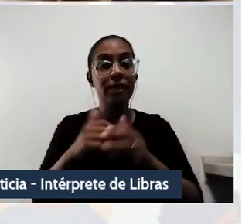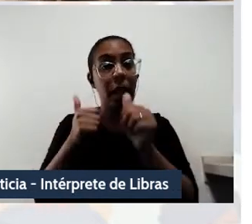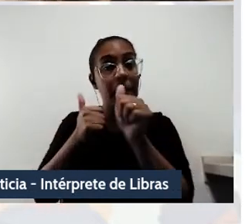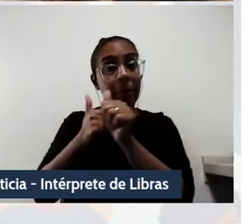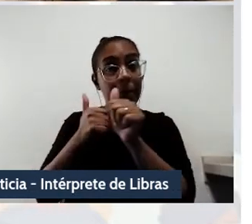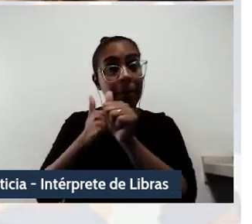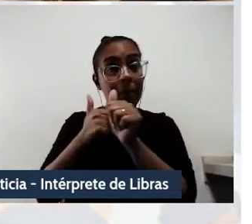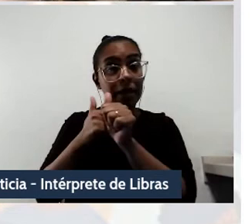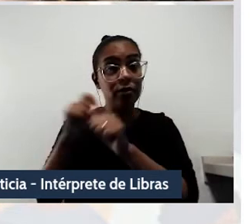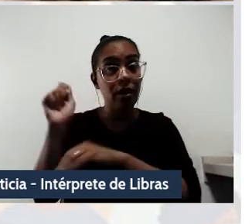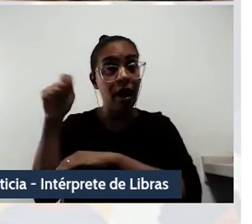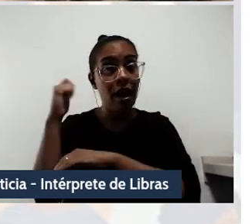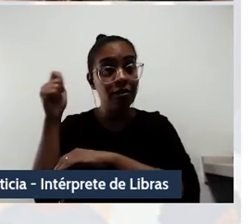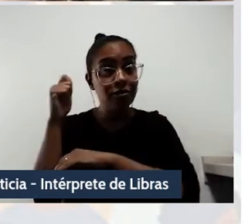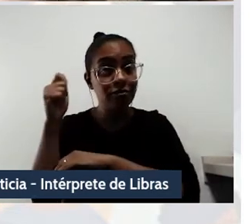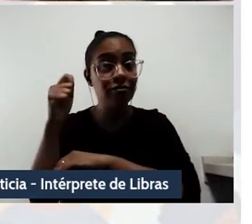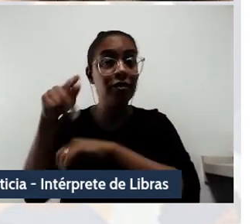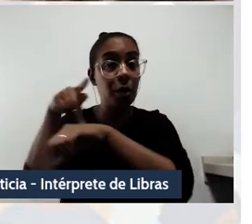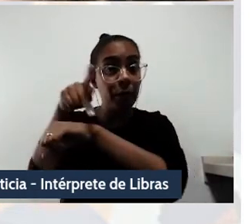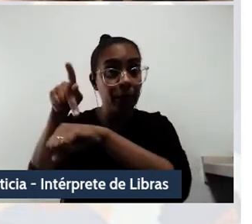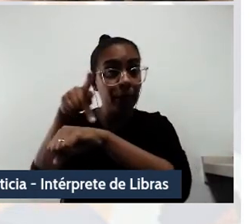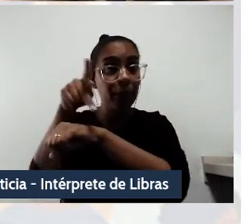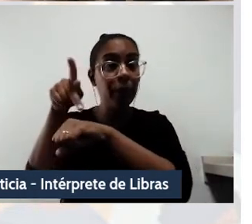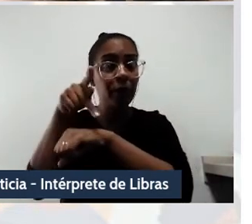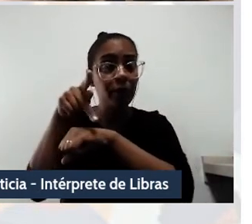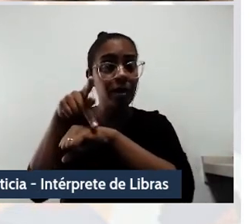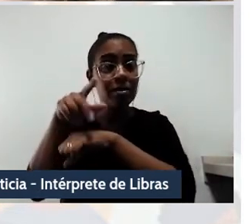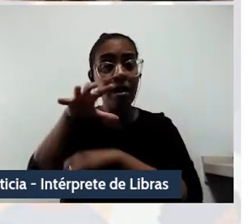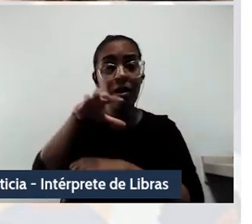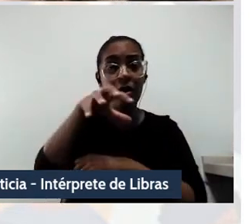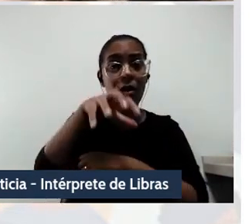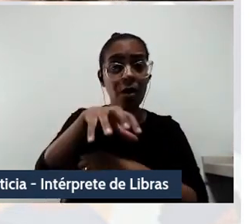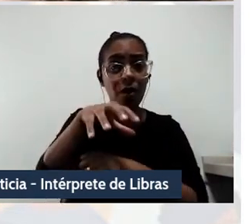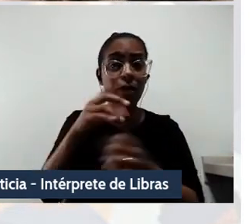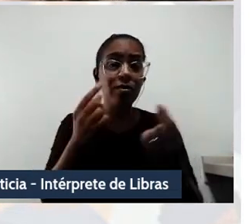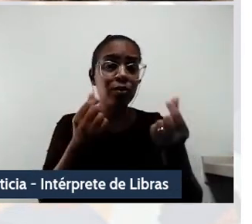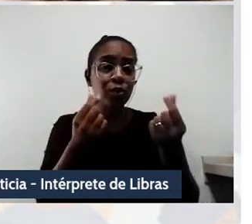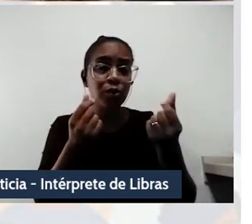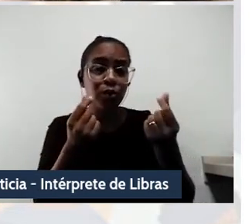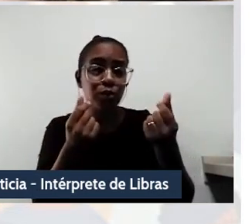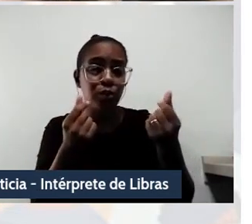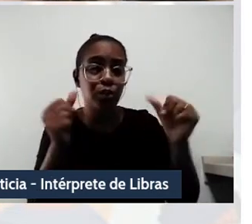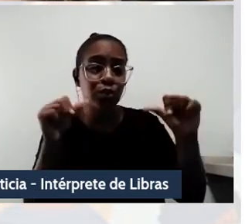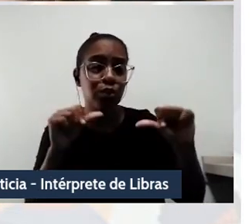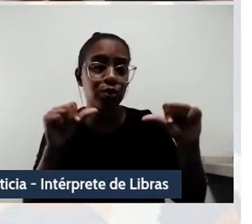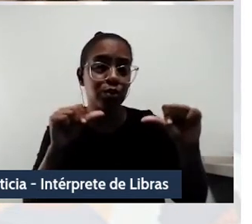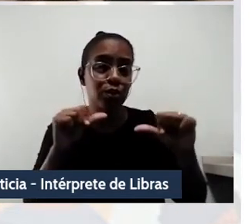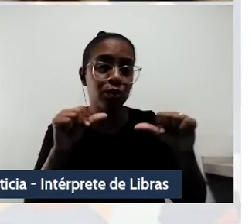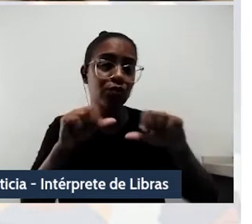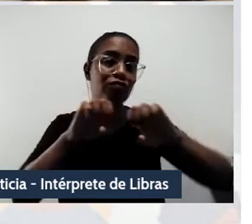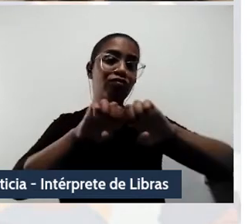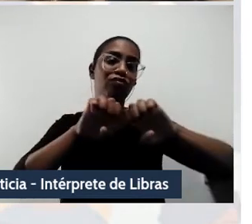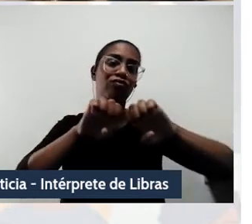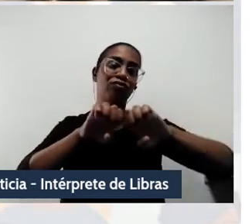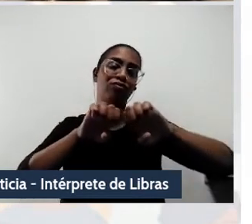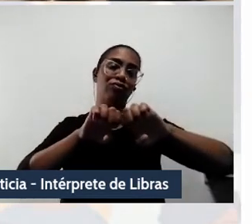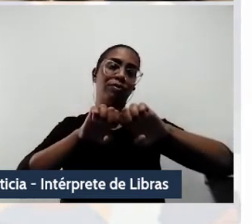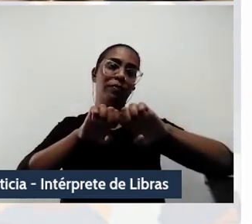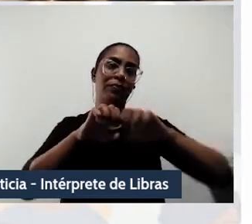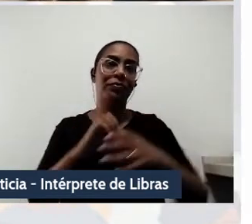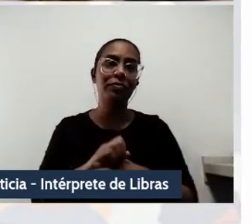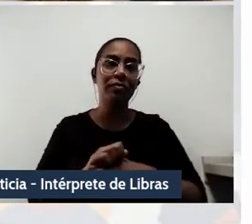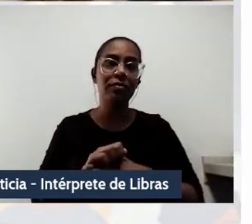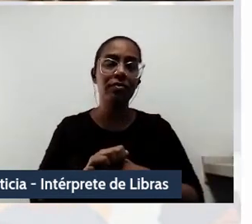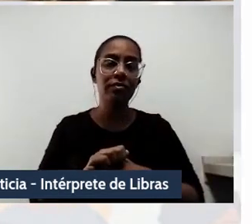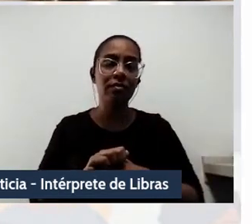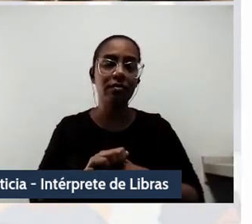e numa região muito carente com pouca infraestrutura. Nessa escola, a presença